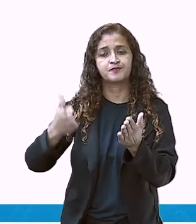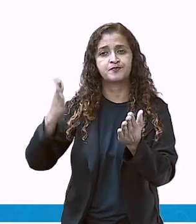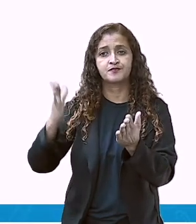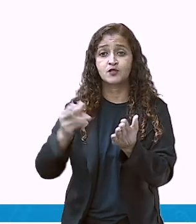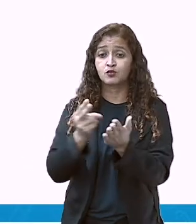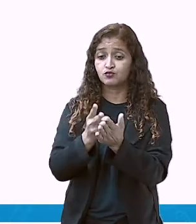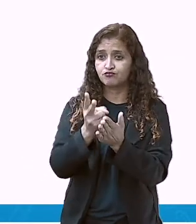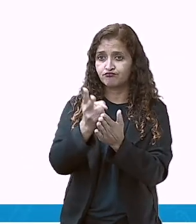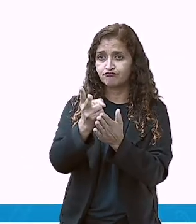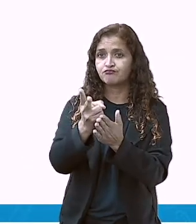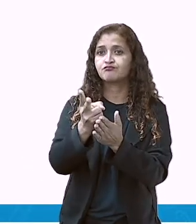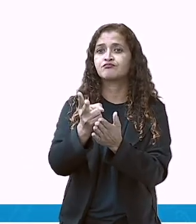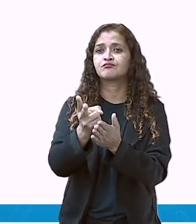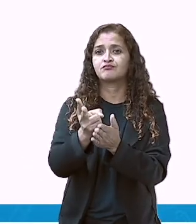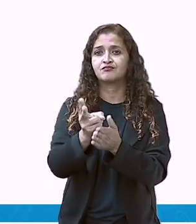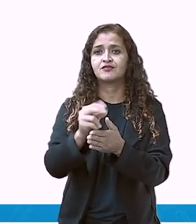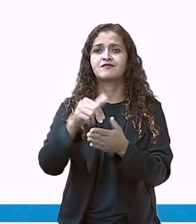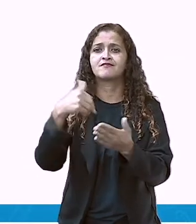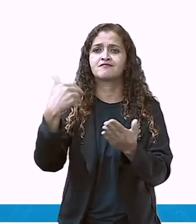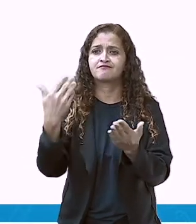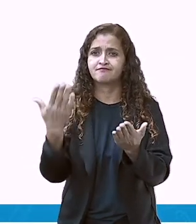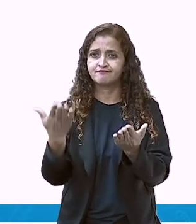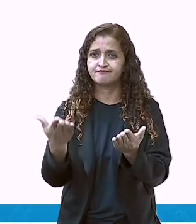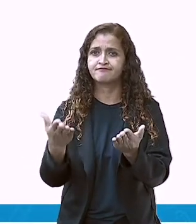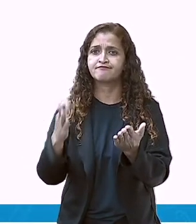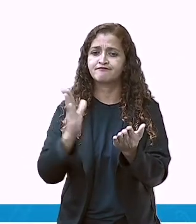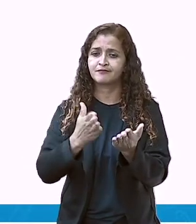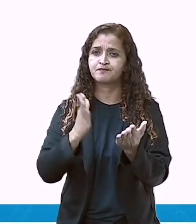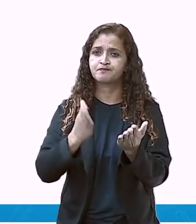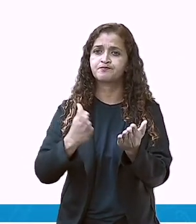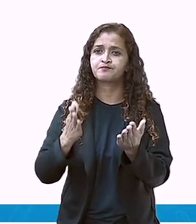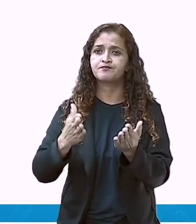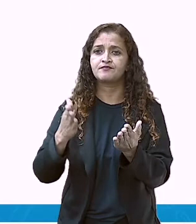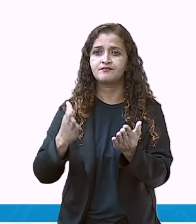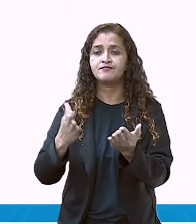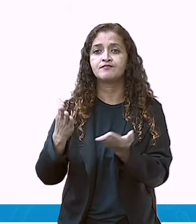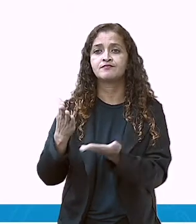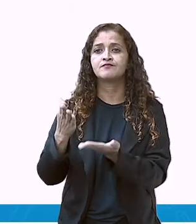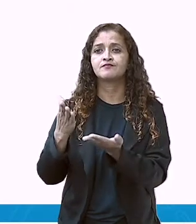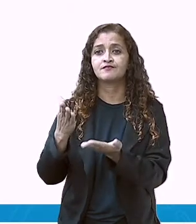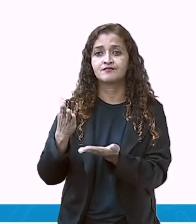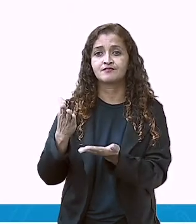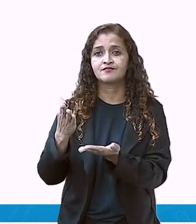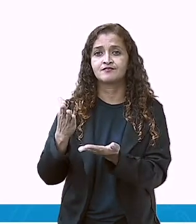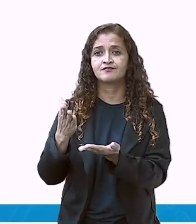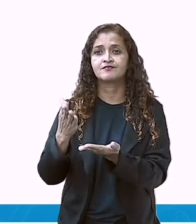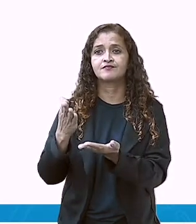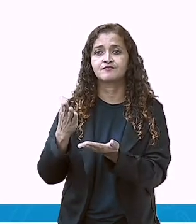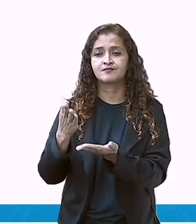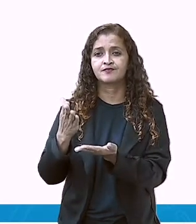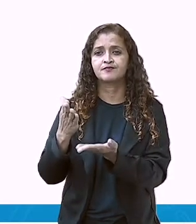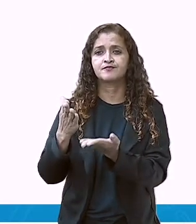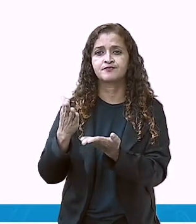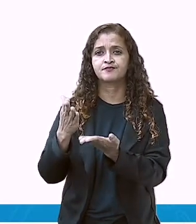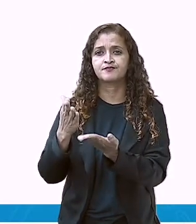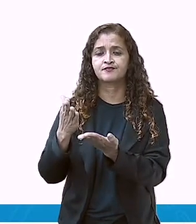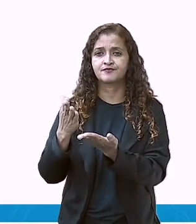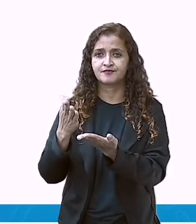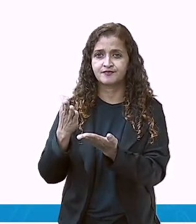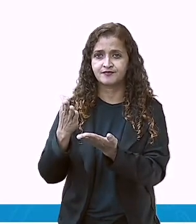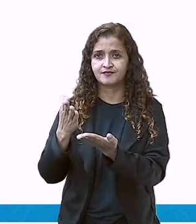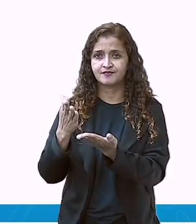cinco, seis, sete, oito, dez, onze, doze, treze, quatorze, quinze,